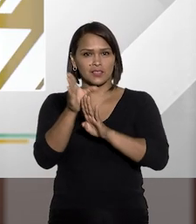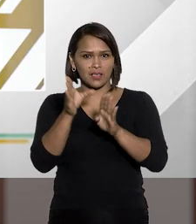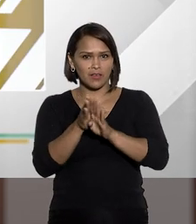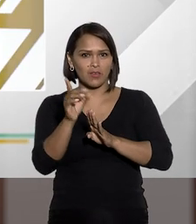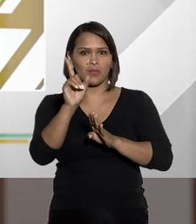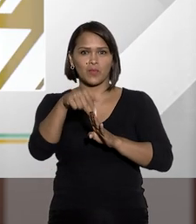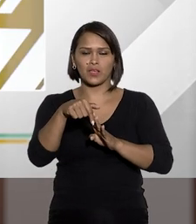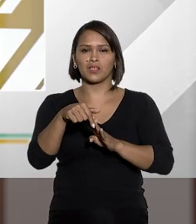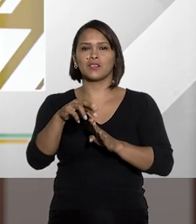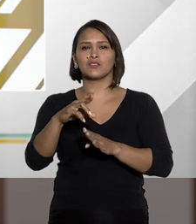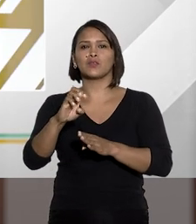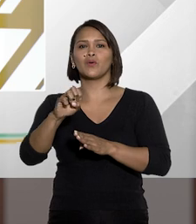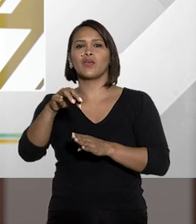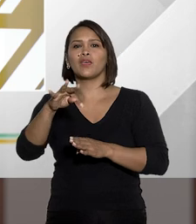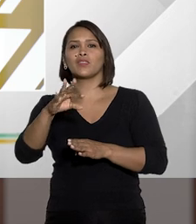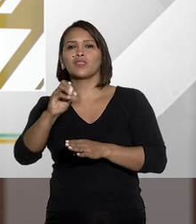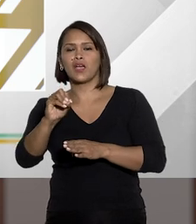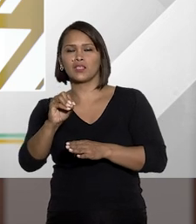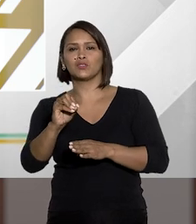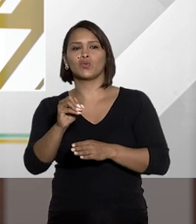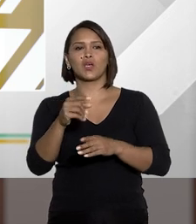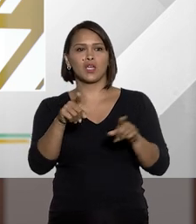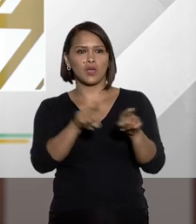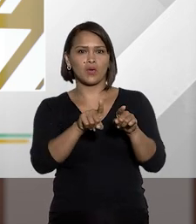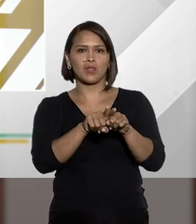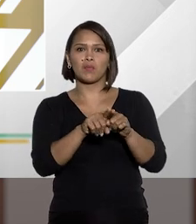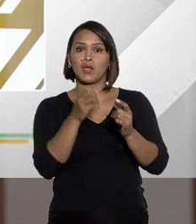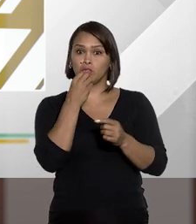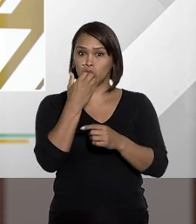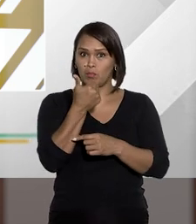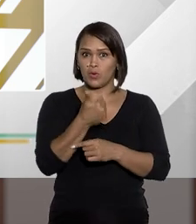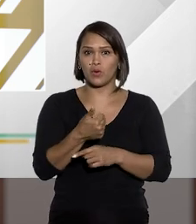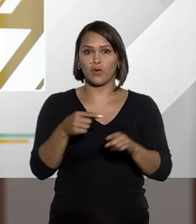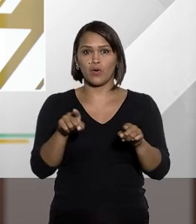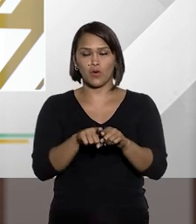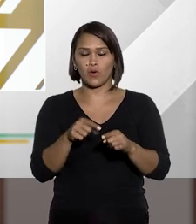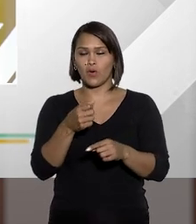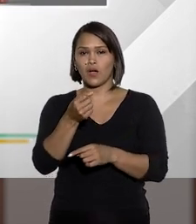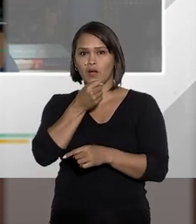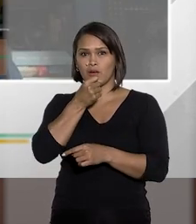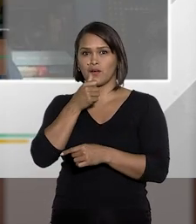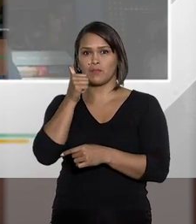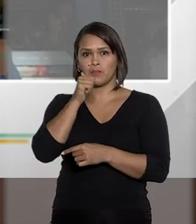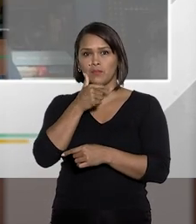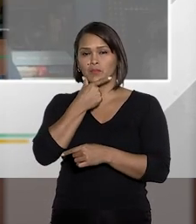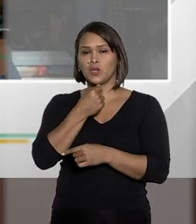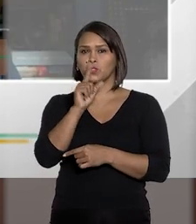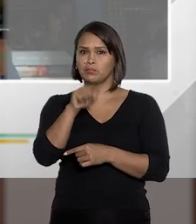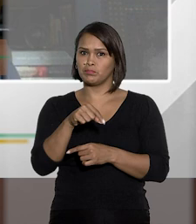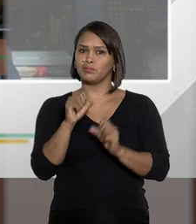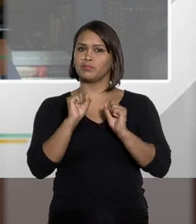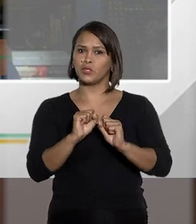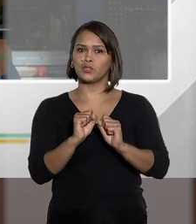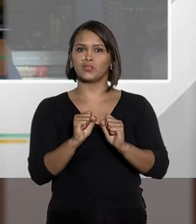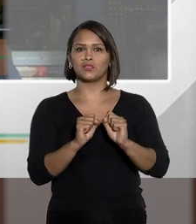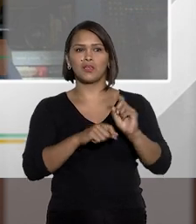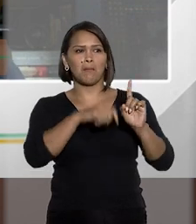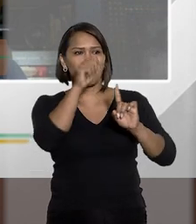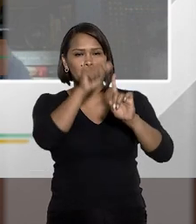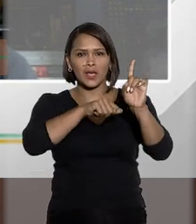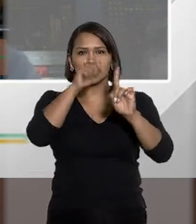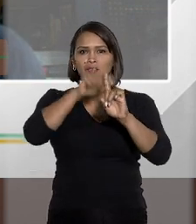recomendação do Renato, eu até encaro como recomendação, Fátima e Tiago, teria que ser praticamente